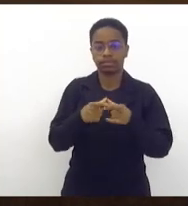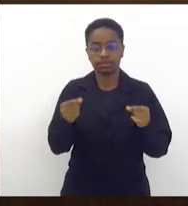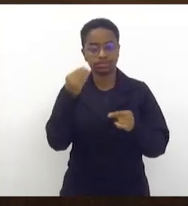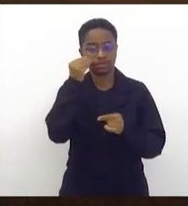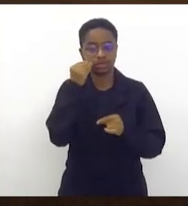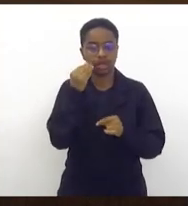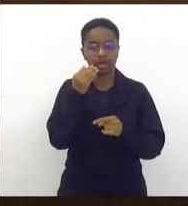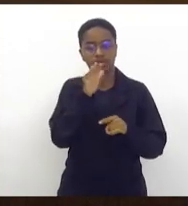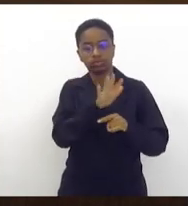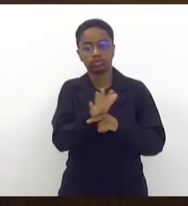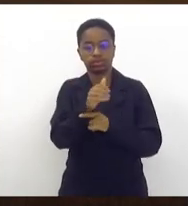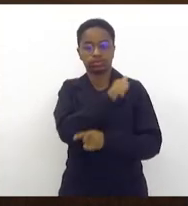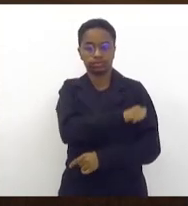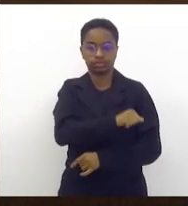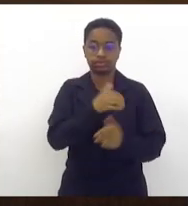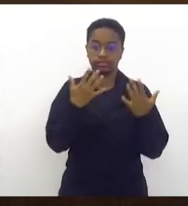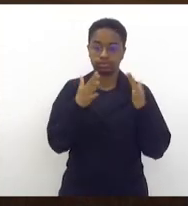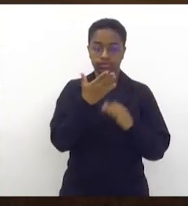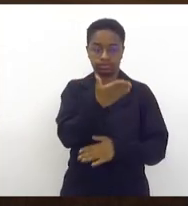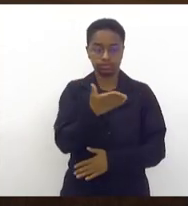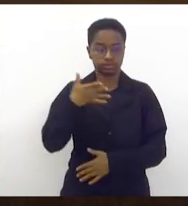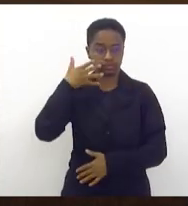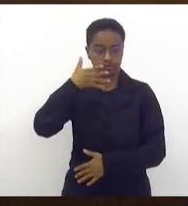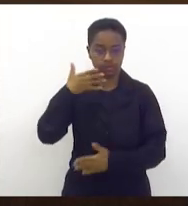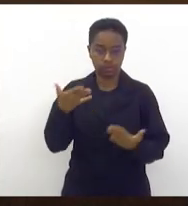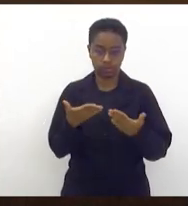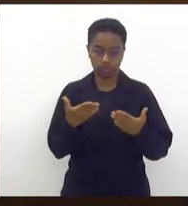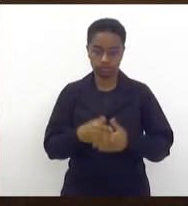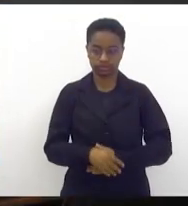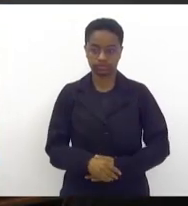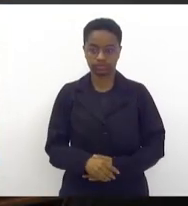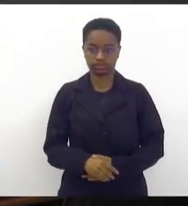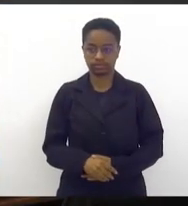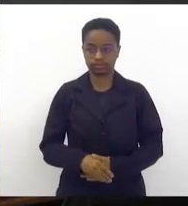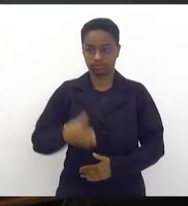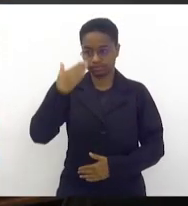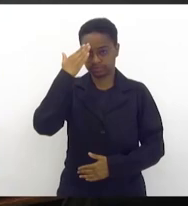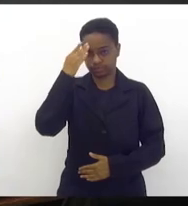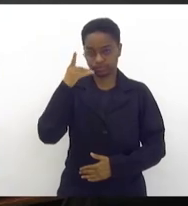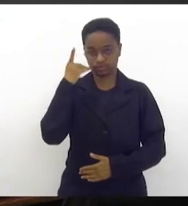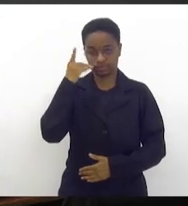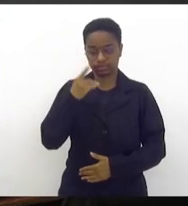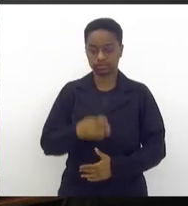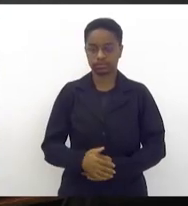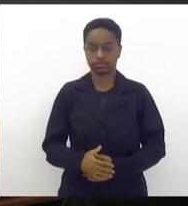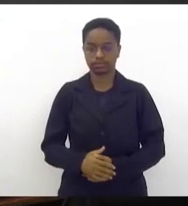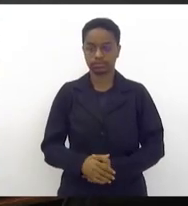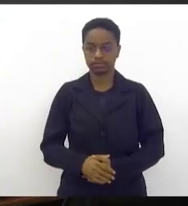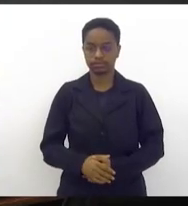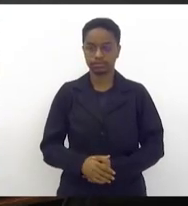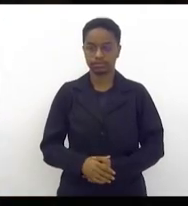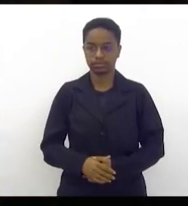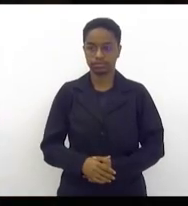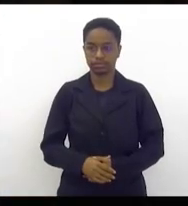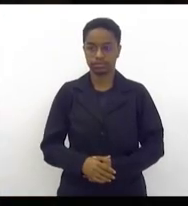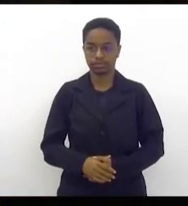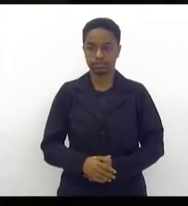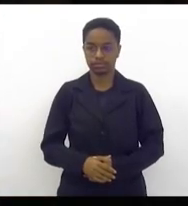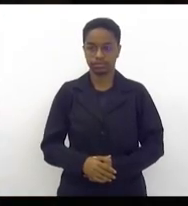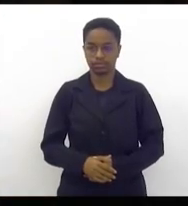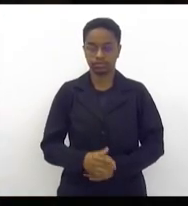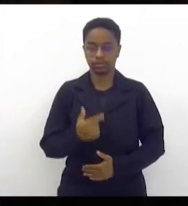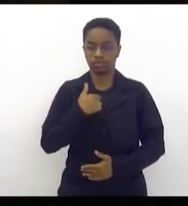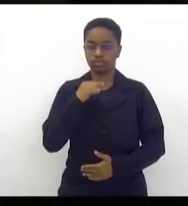Estado do Rio de Janeiro. Parabenizar a vossa excelência pela fala nesse dia de hoje. Muito obrigado, deputado Vitor Júnior. Senhor presidente, só